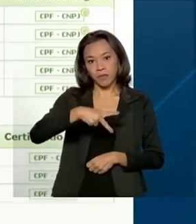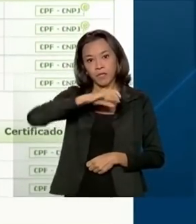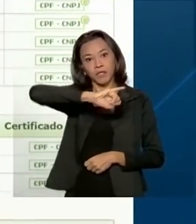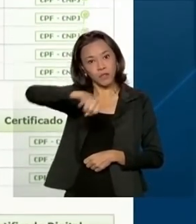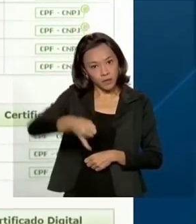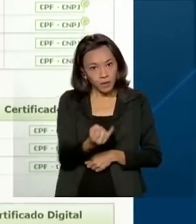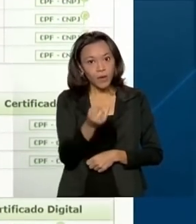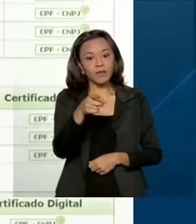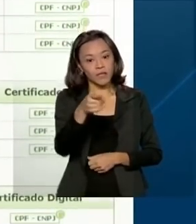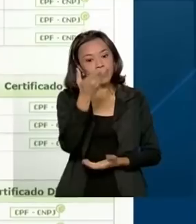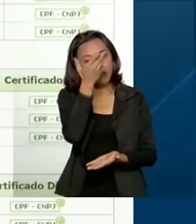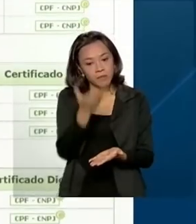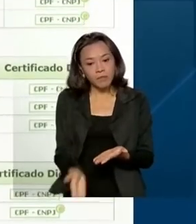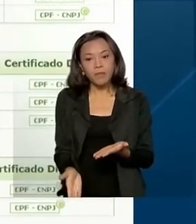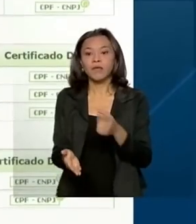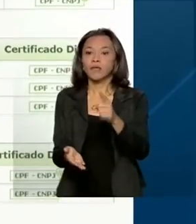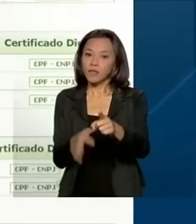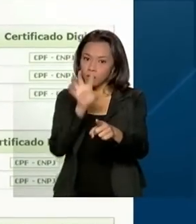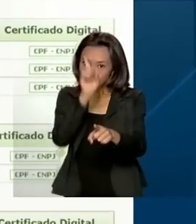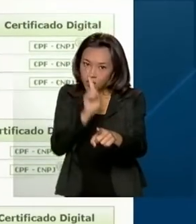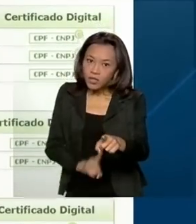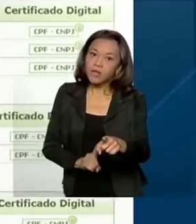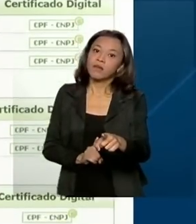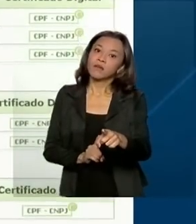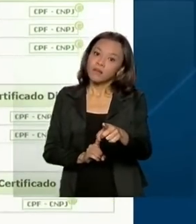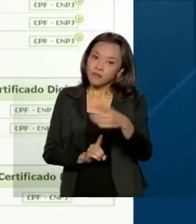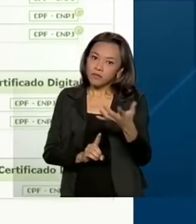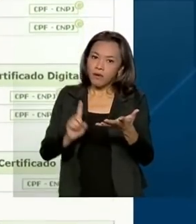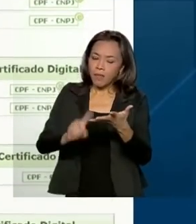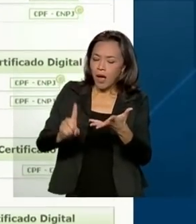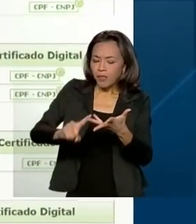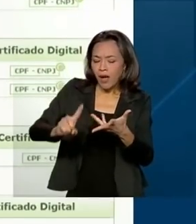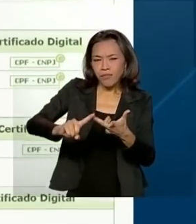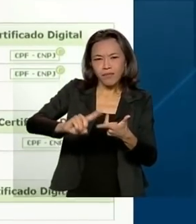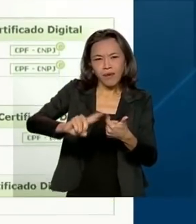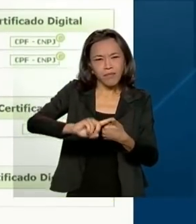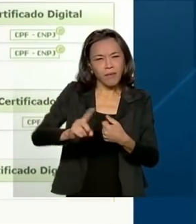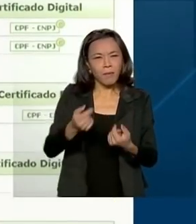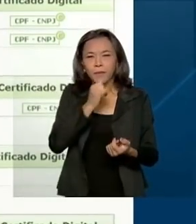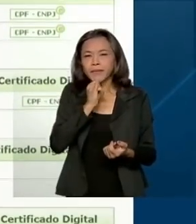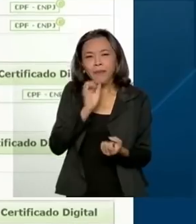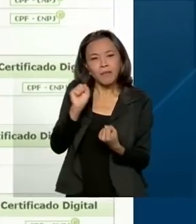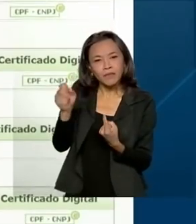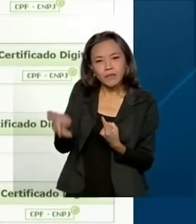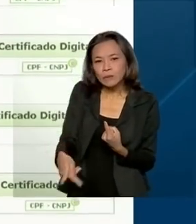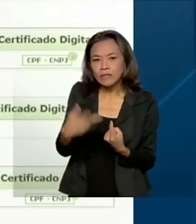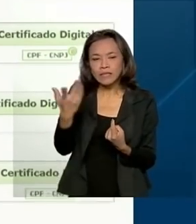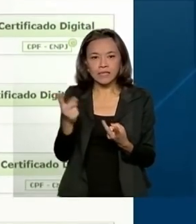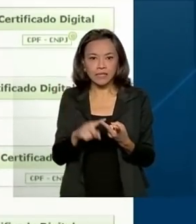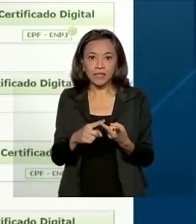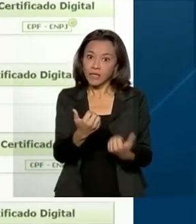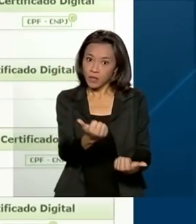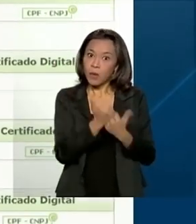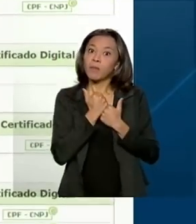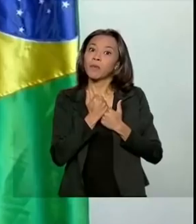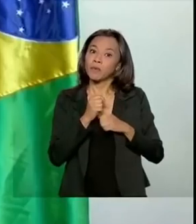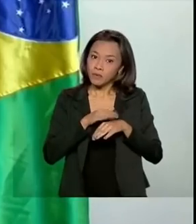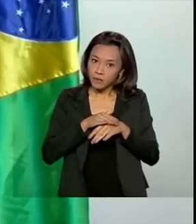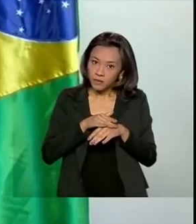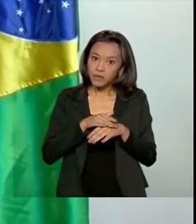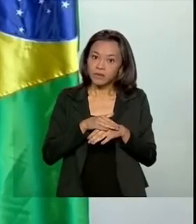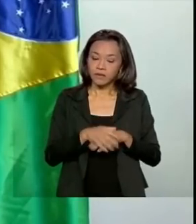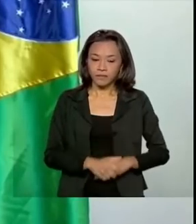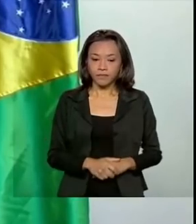segurado do INSS, deixando de ter direito a benefícios como aposentadoria e auxílio doença.